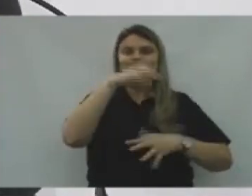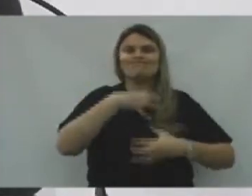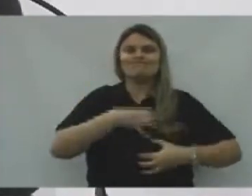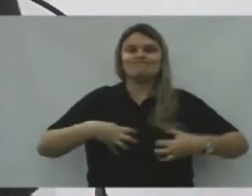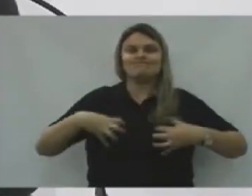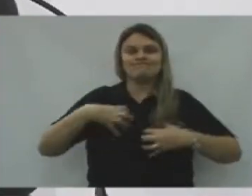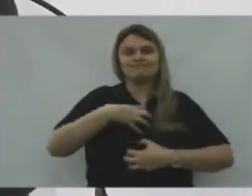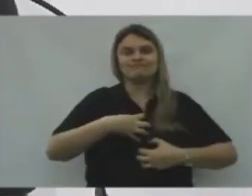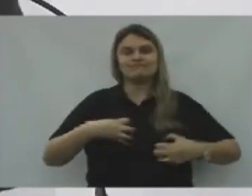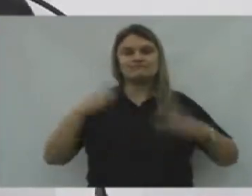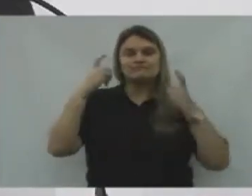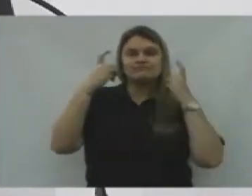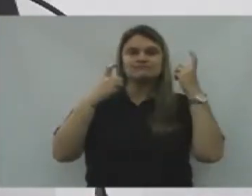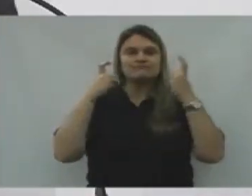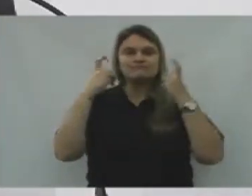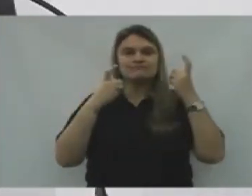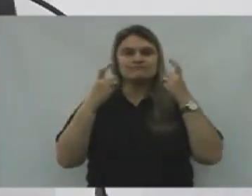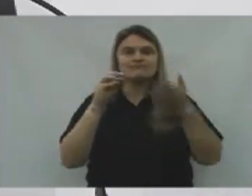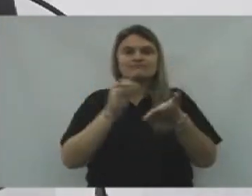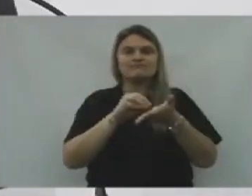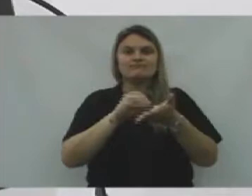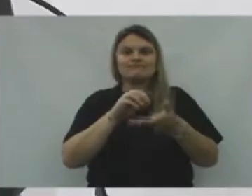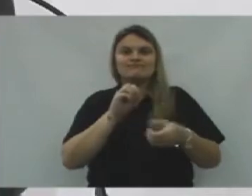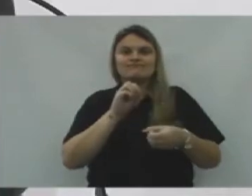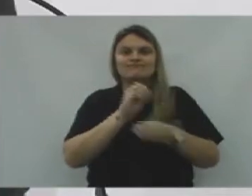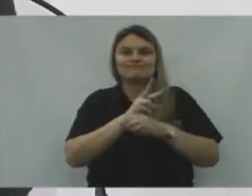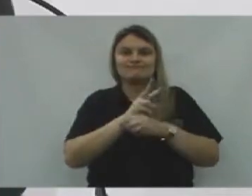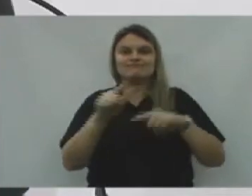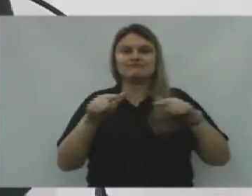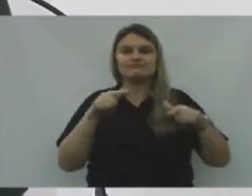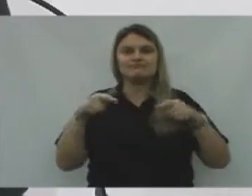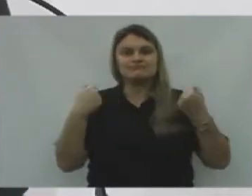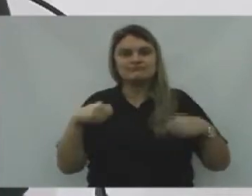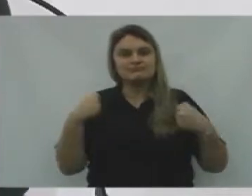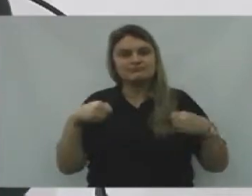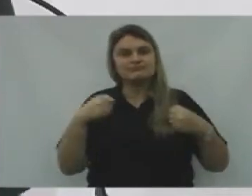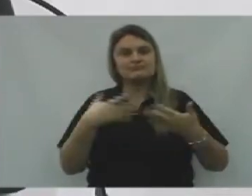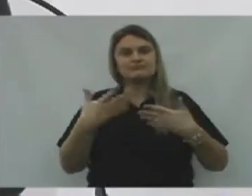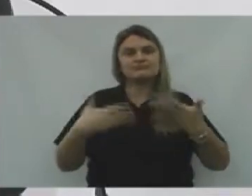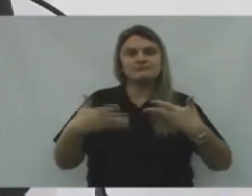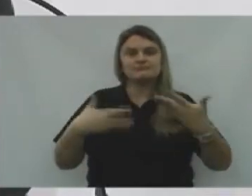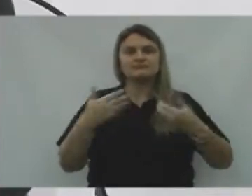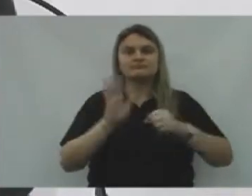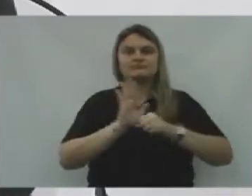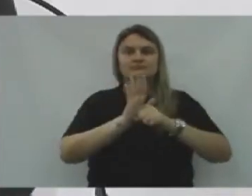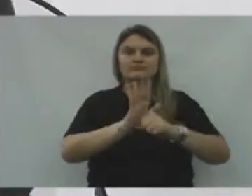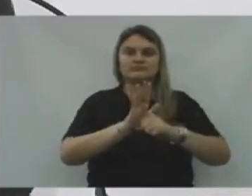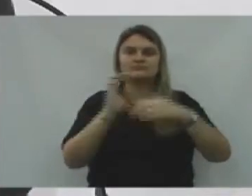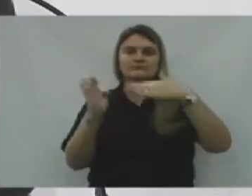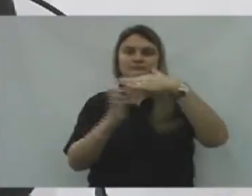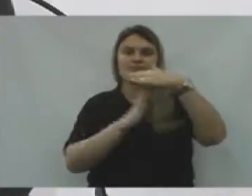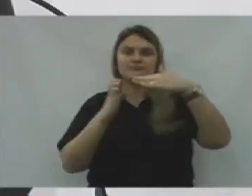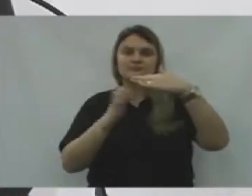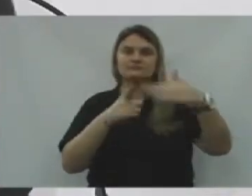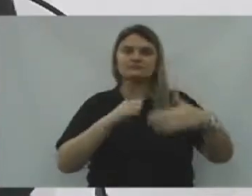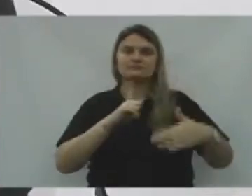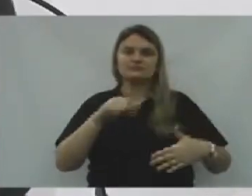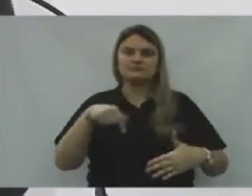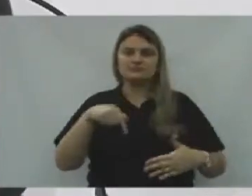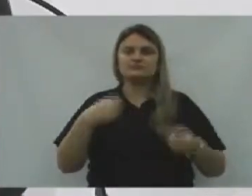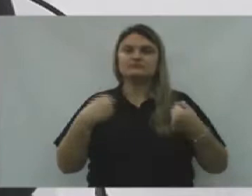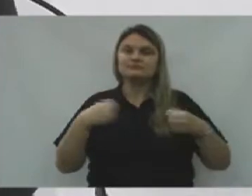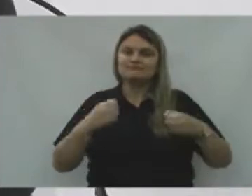emprego na nossa cidade, Que precisa auxílio, realmente, das empresas que estão aqui,